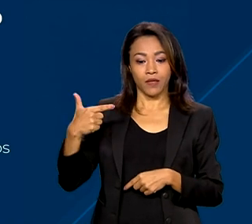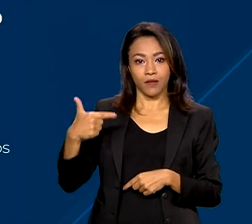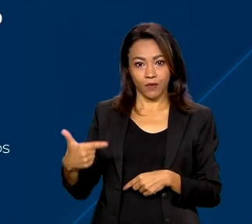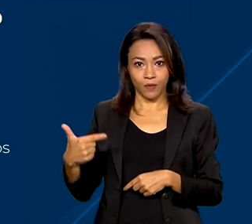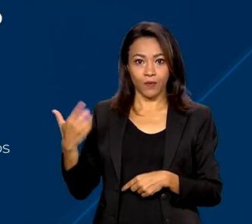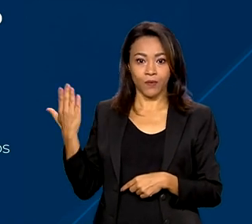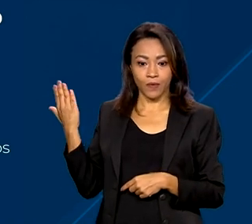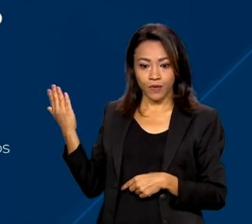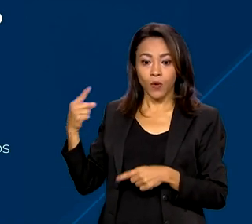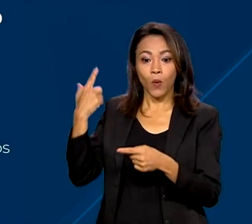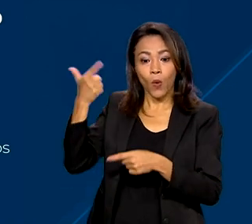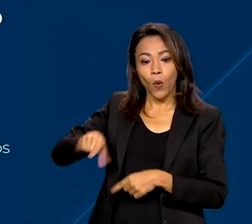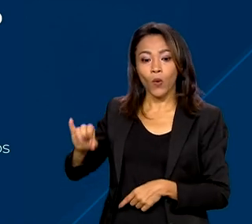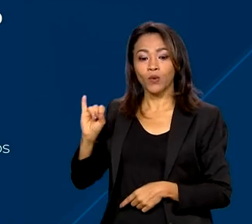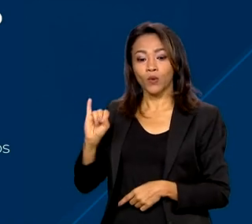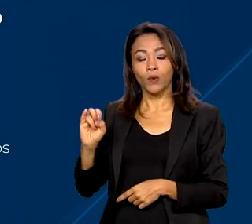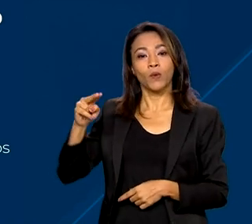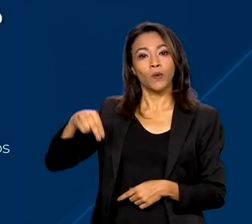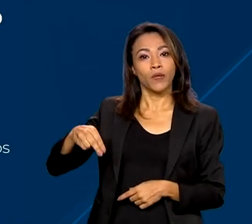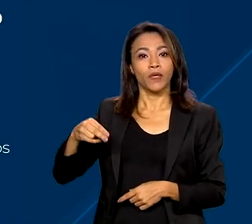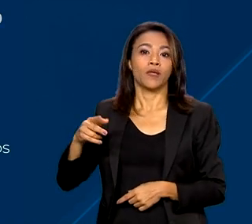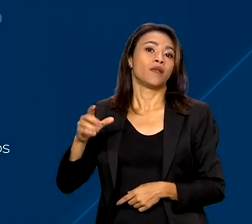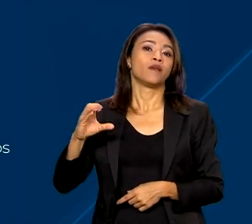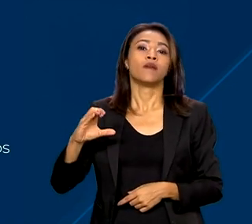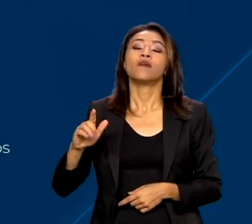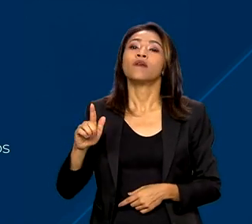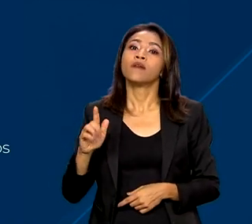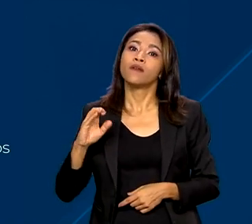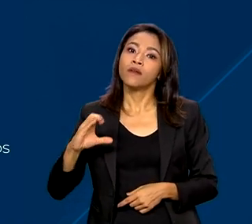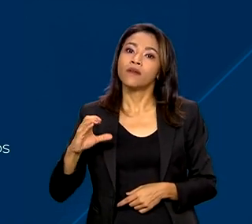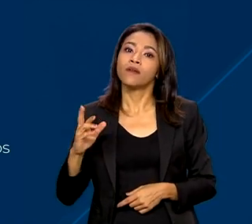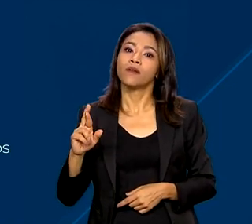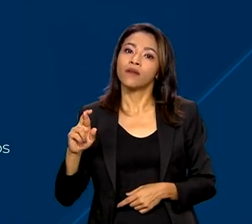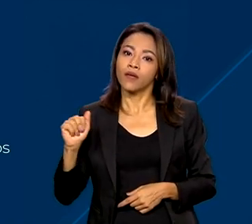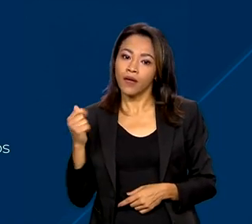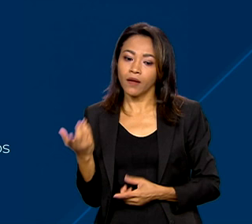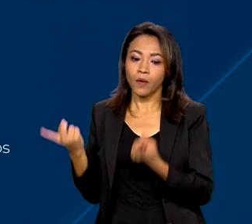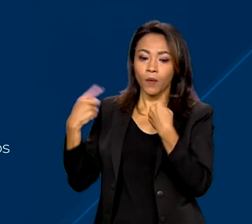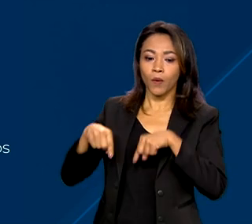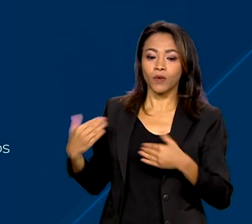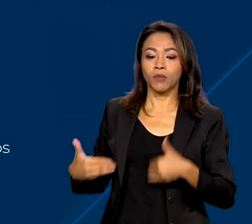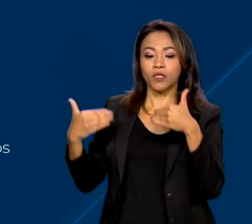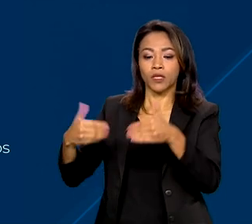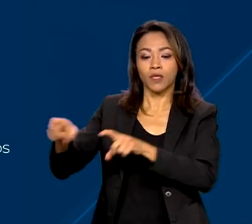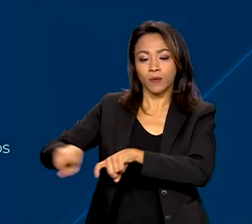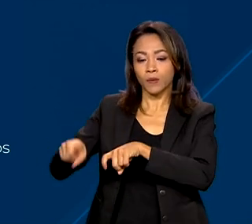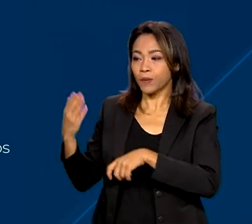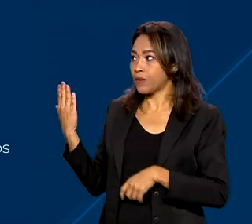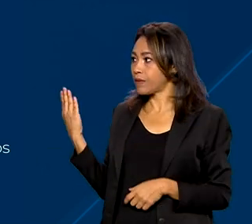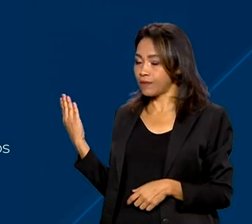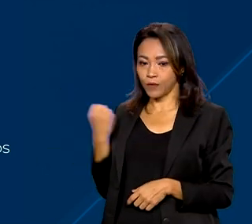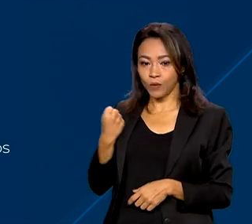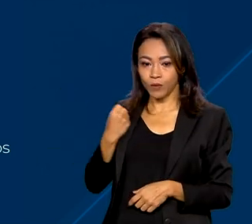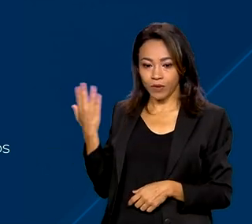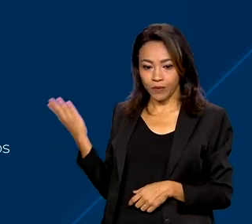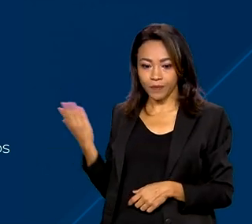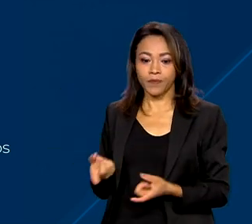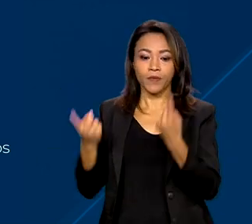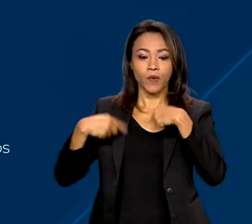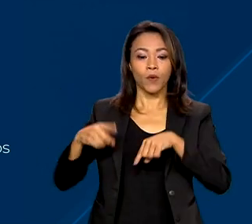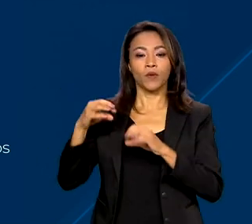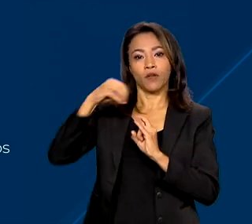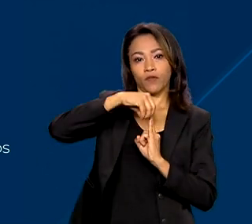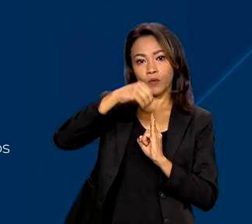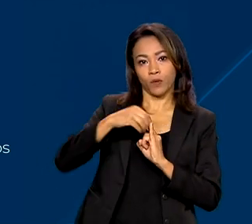Reforma Agrária, o INCRA, com 742, Ministério da Agricultura, com 440, Fiocruz, com 300,